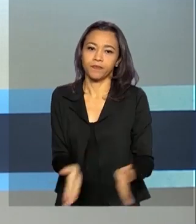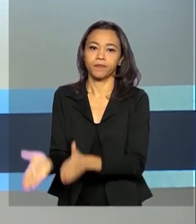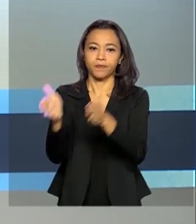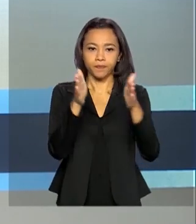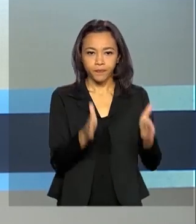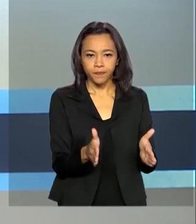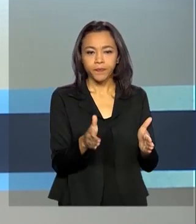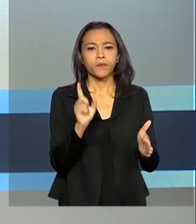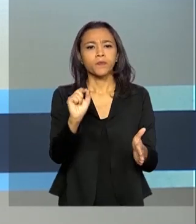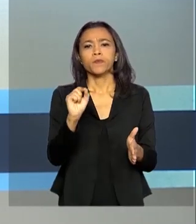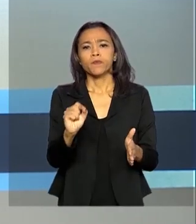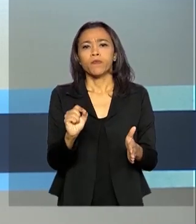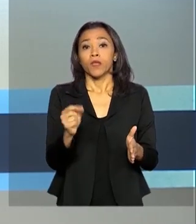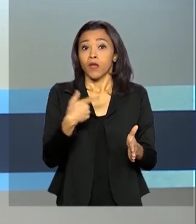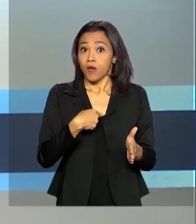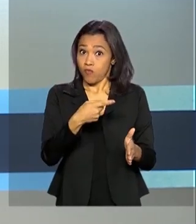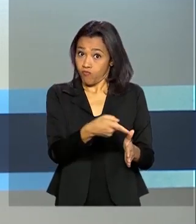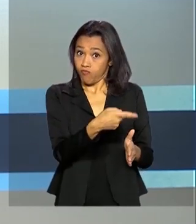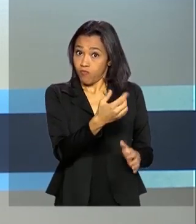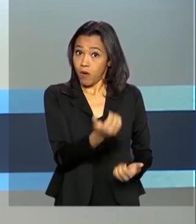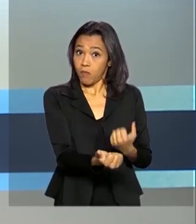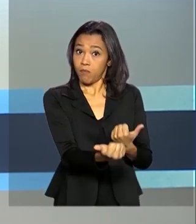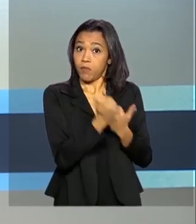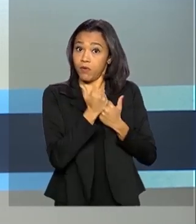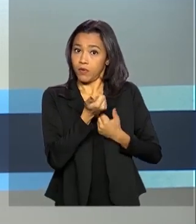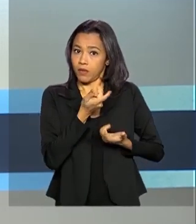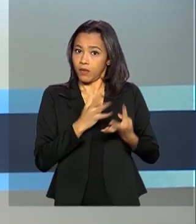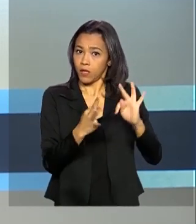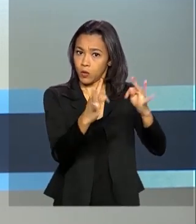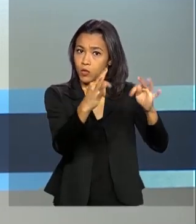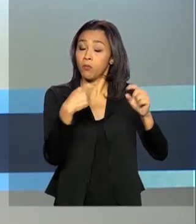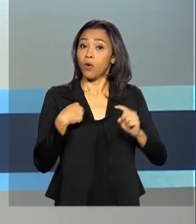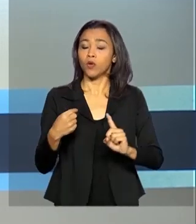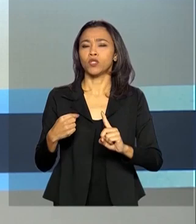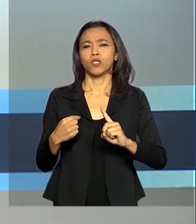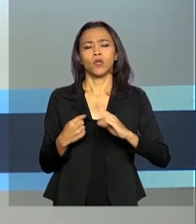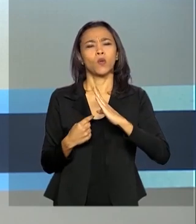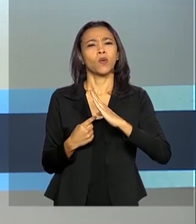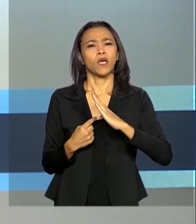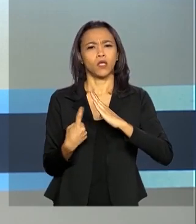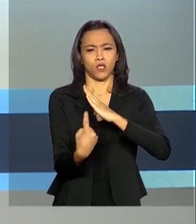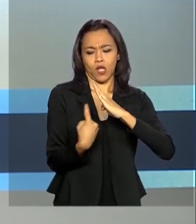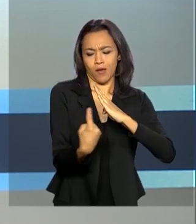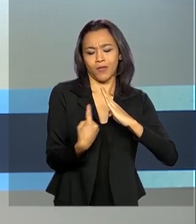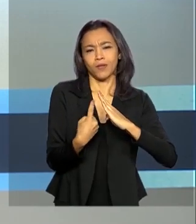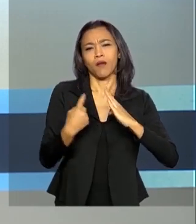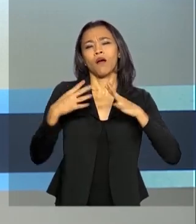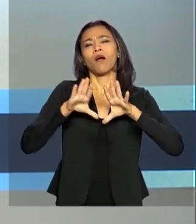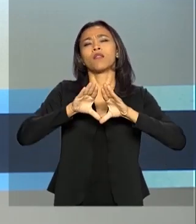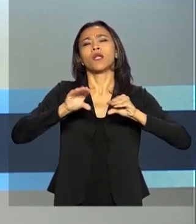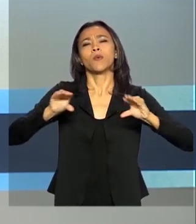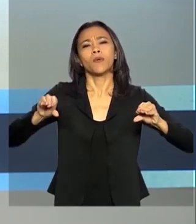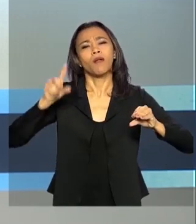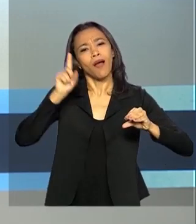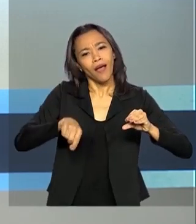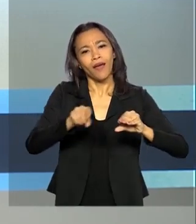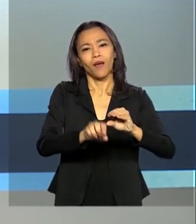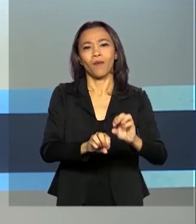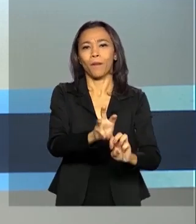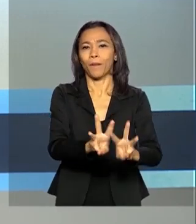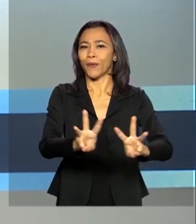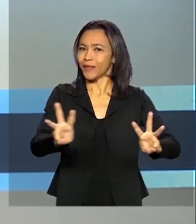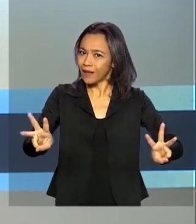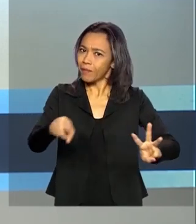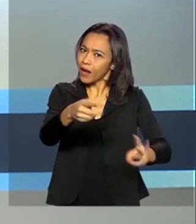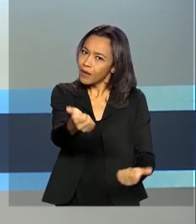Um recurso da tecnologia pode tornar o isolamento social mais tranquilo. O portal Governo Digital é mais uma ferramenta